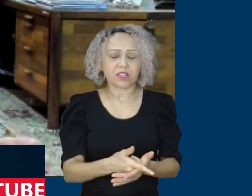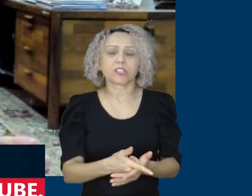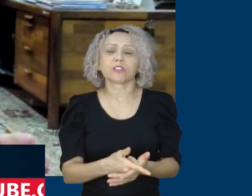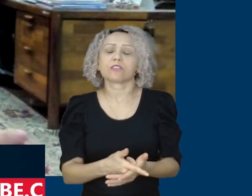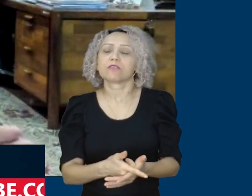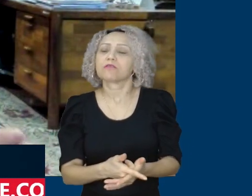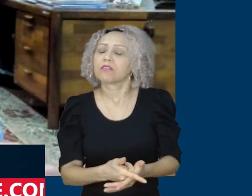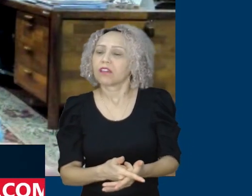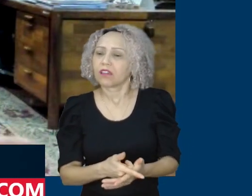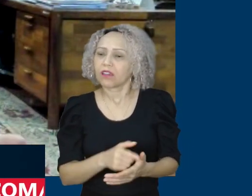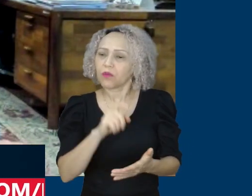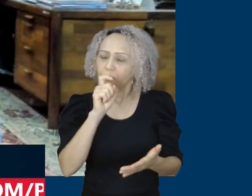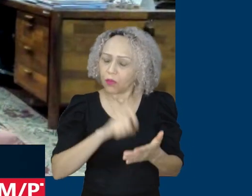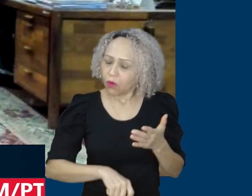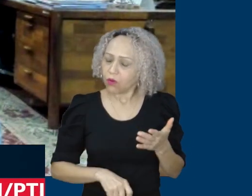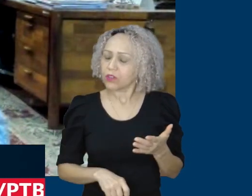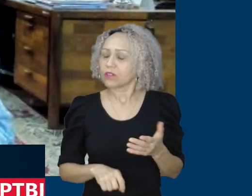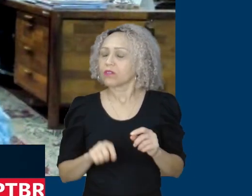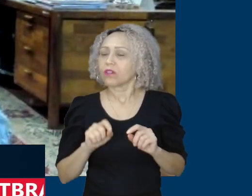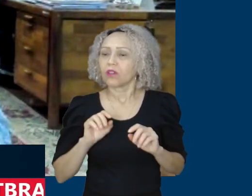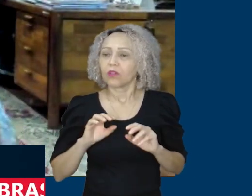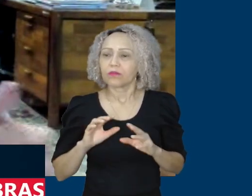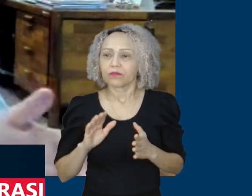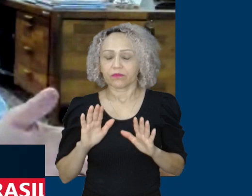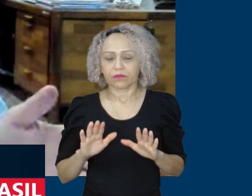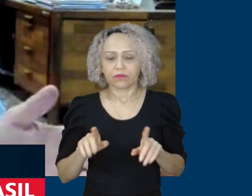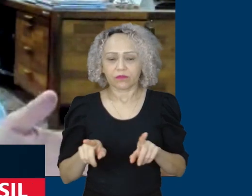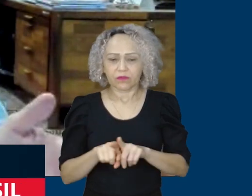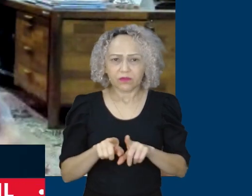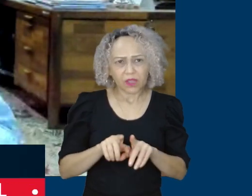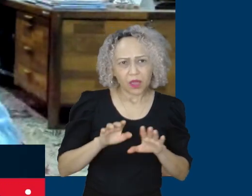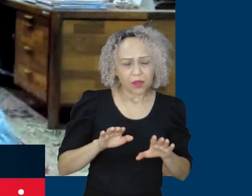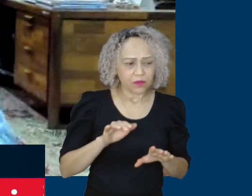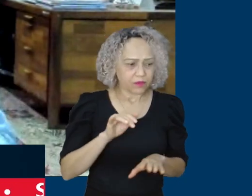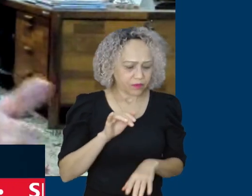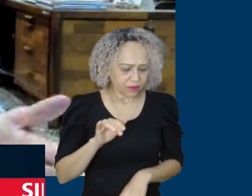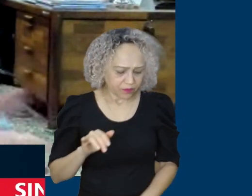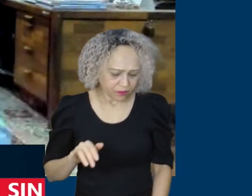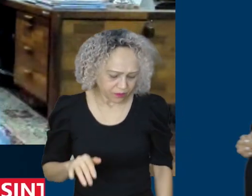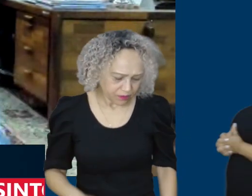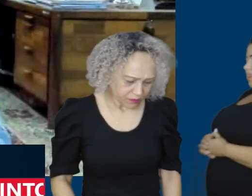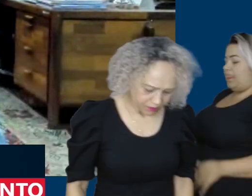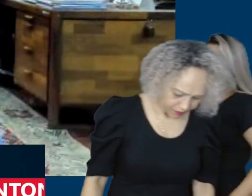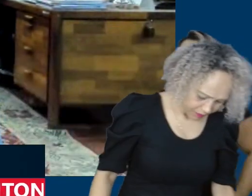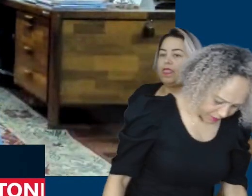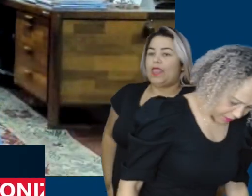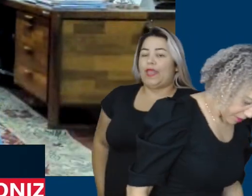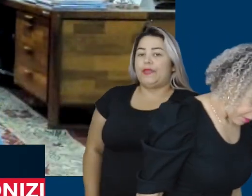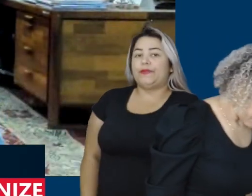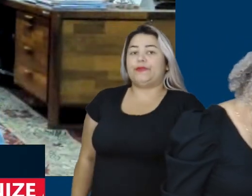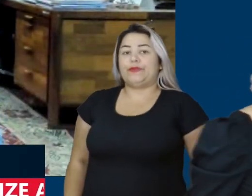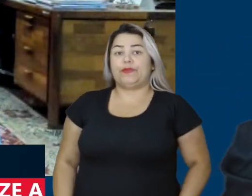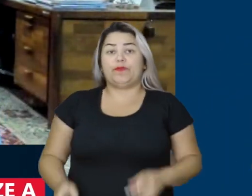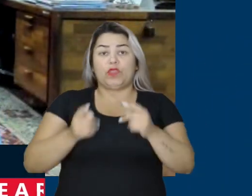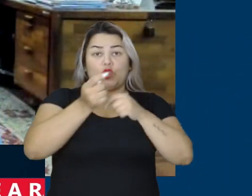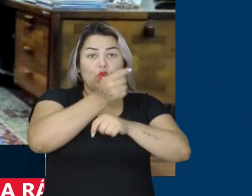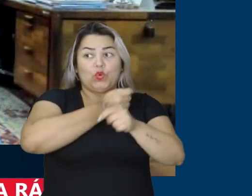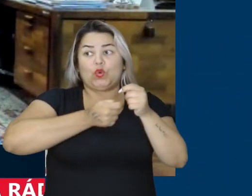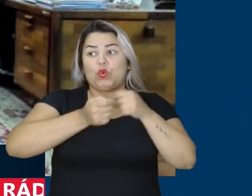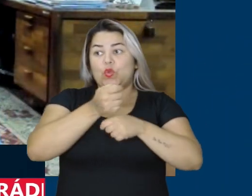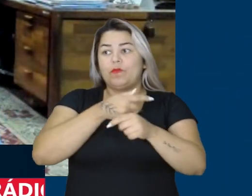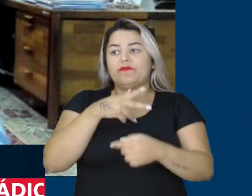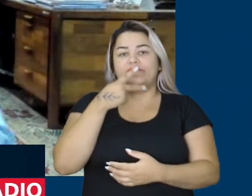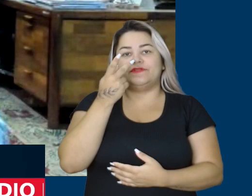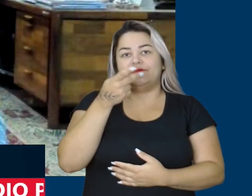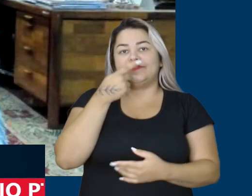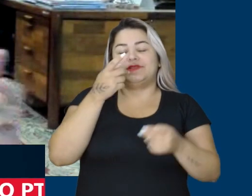previsão do começo de uma data, que todos os setores especializados em analisar tendências econômicas, diziam que a